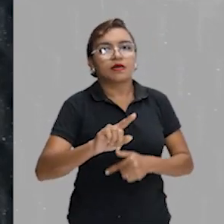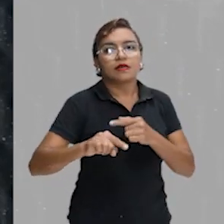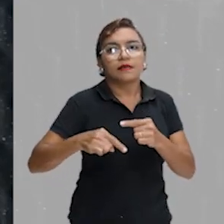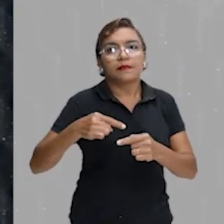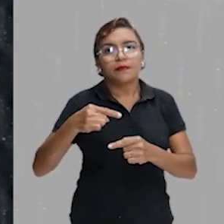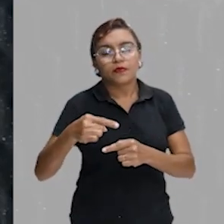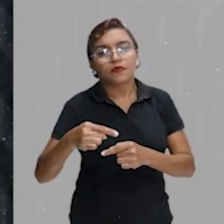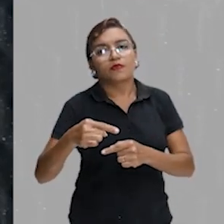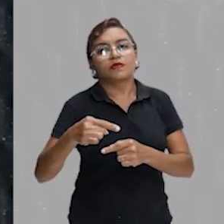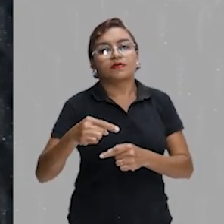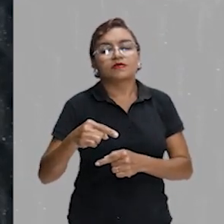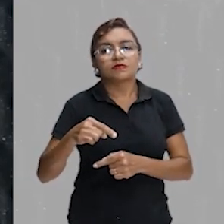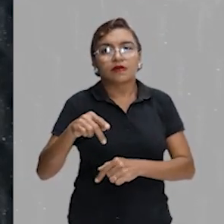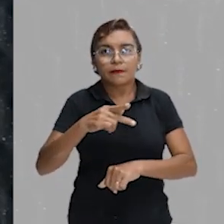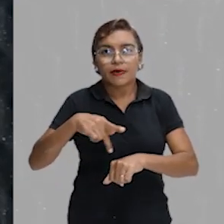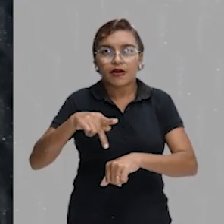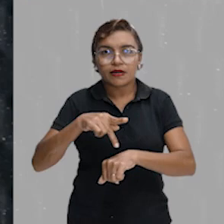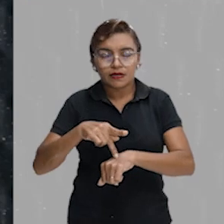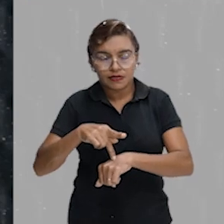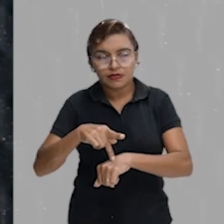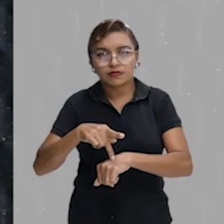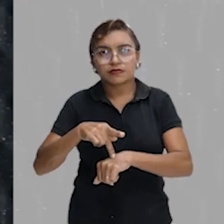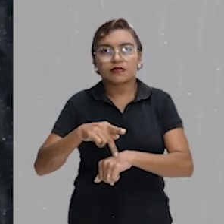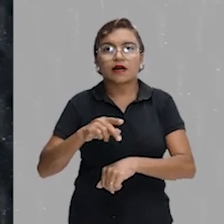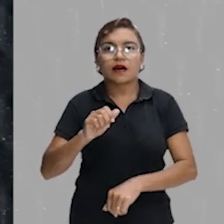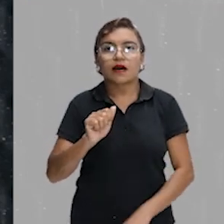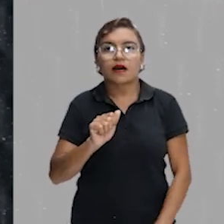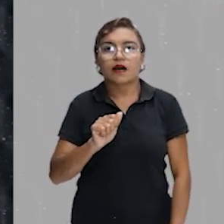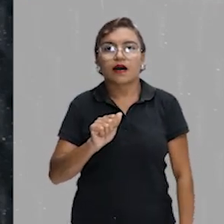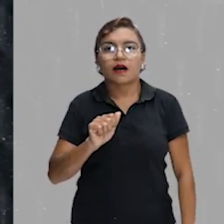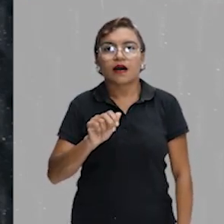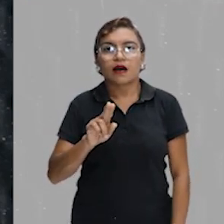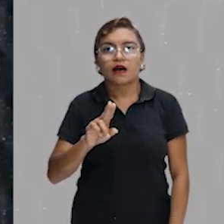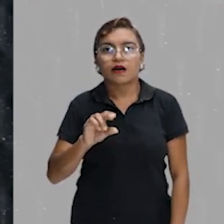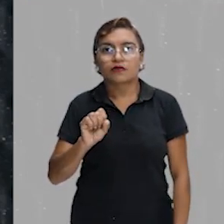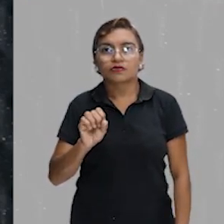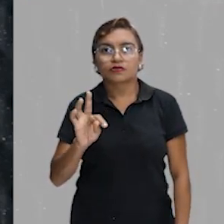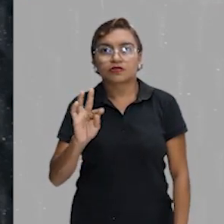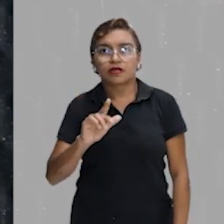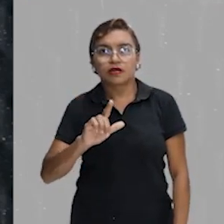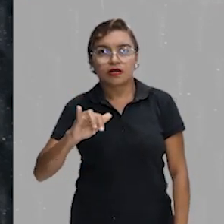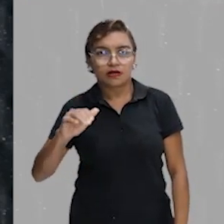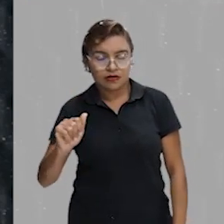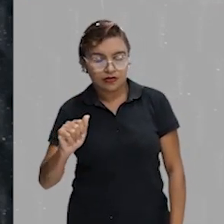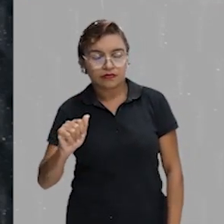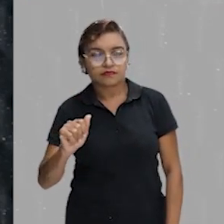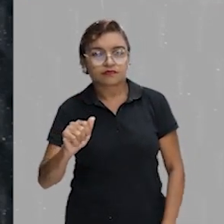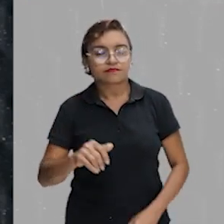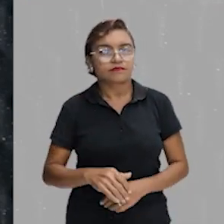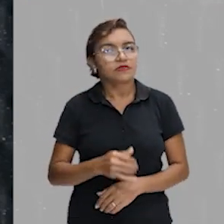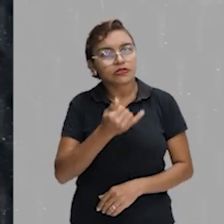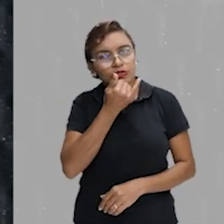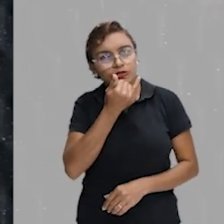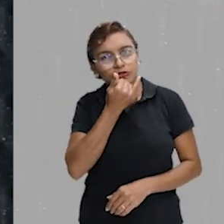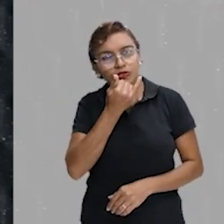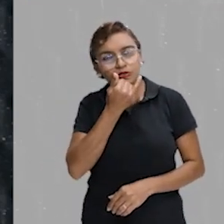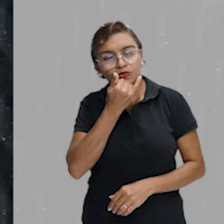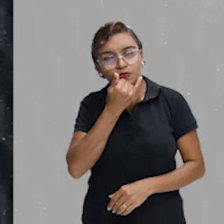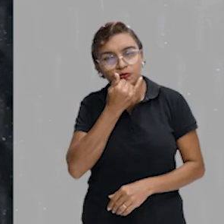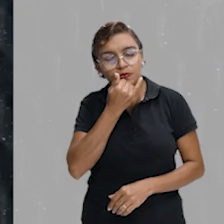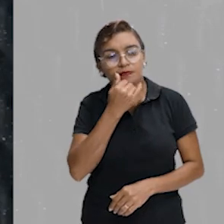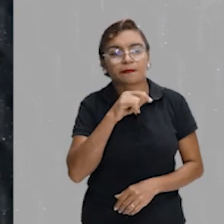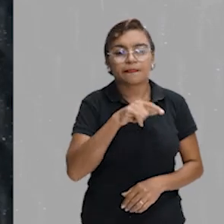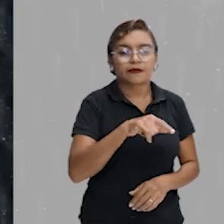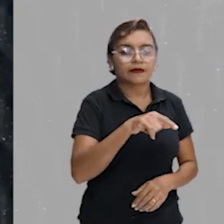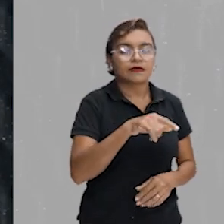para a Austrália, ela passou a ser Harry, e, aliás, para a Austrália, não, quando ela saiu de